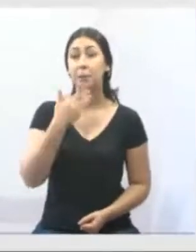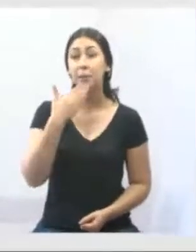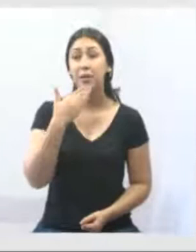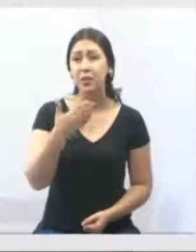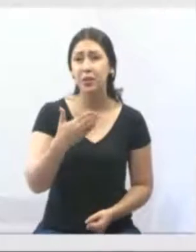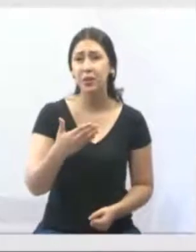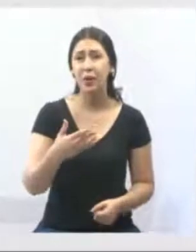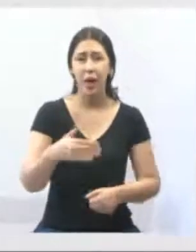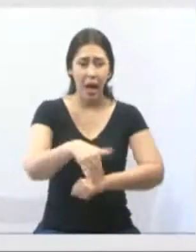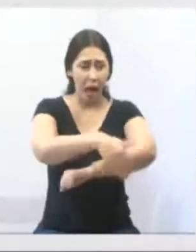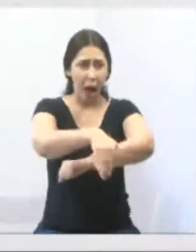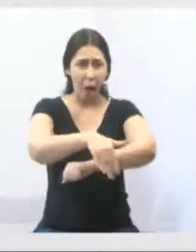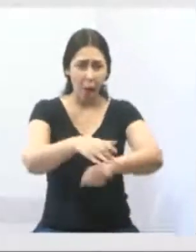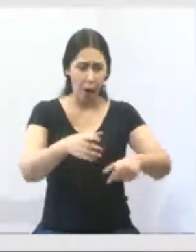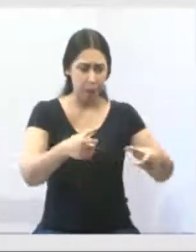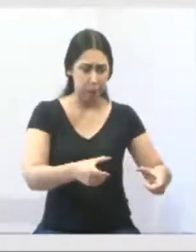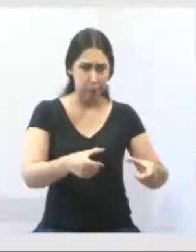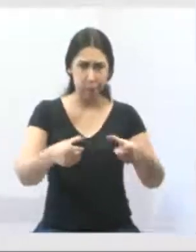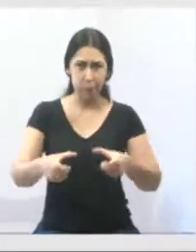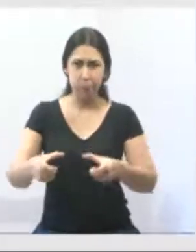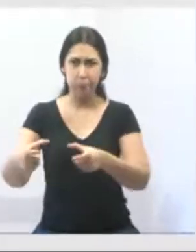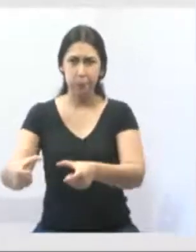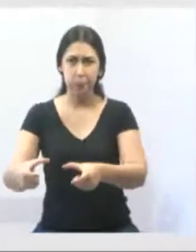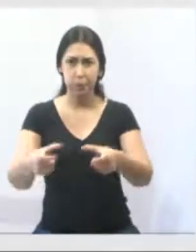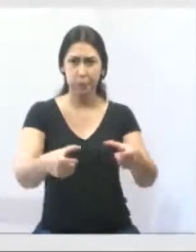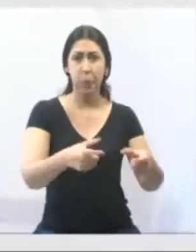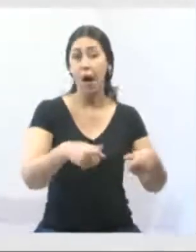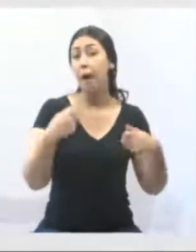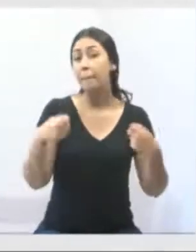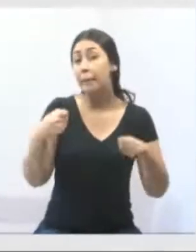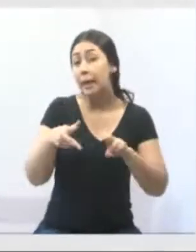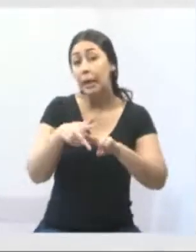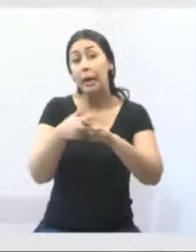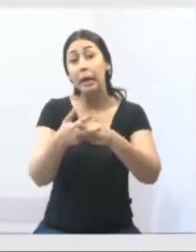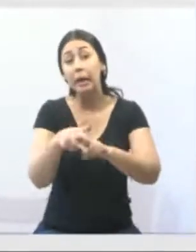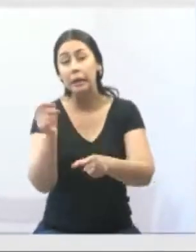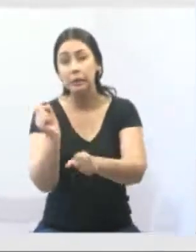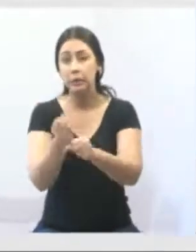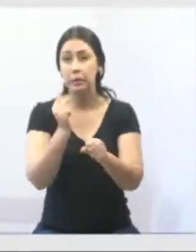paralepípedos. Troque não, né? Que faça a manutenção dos paralepípedos,